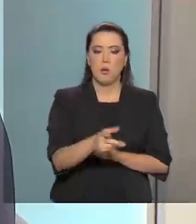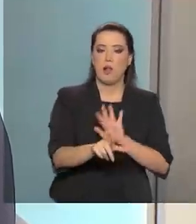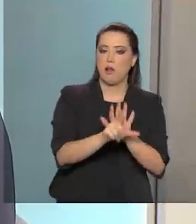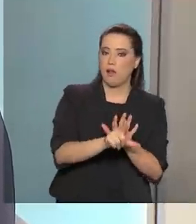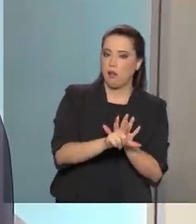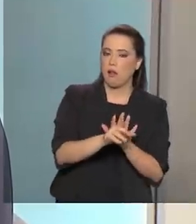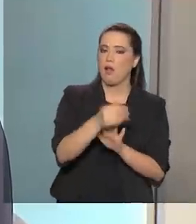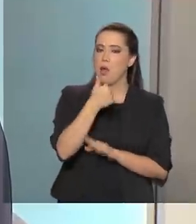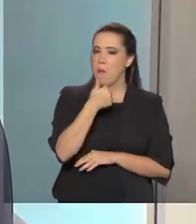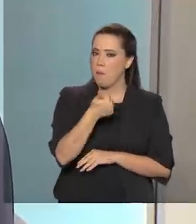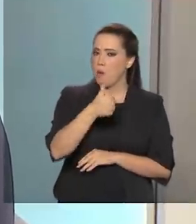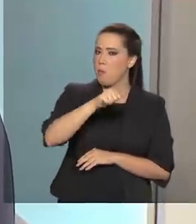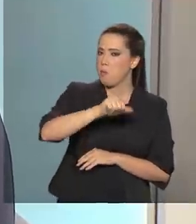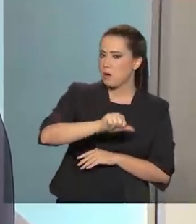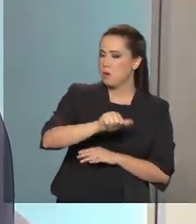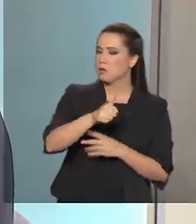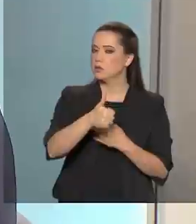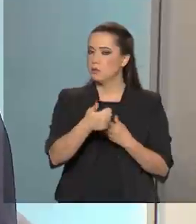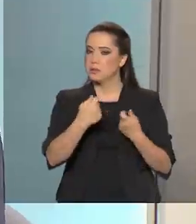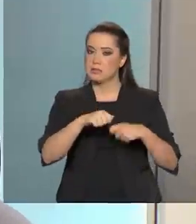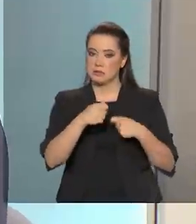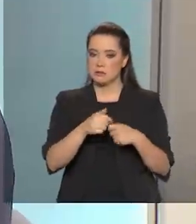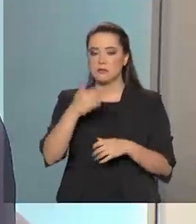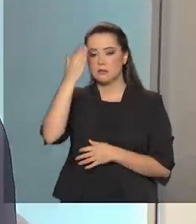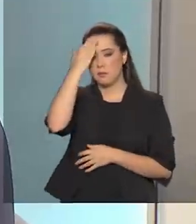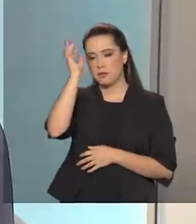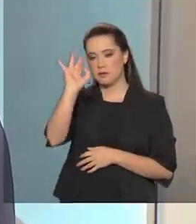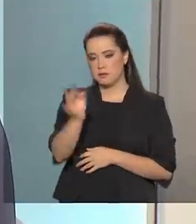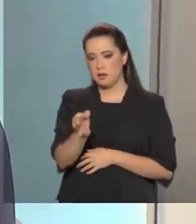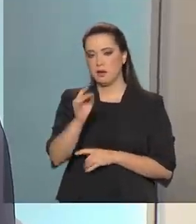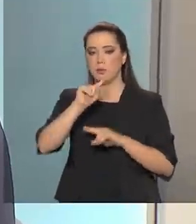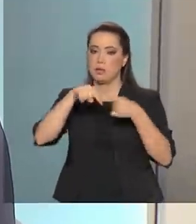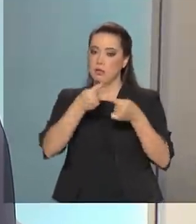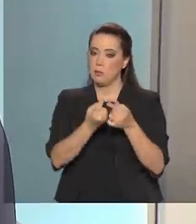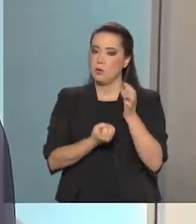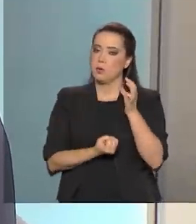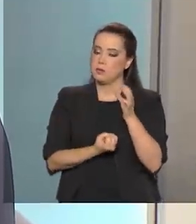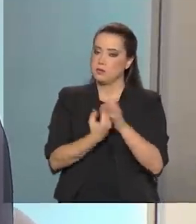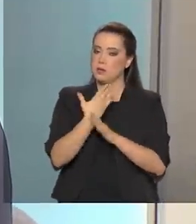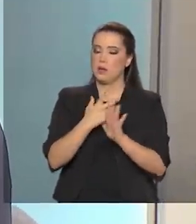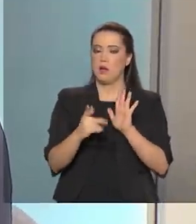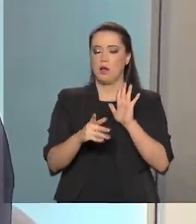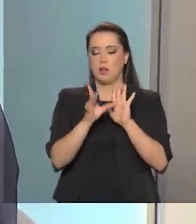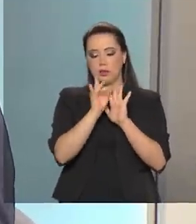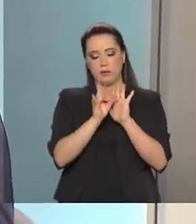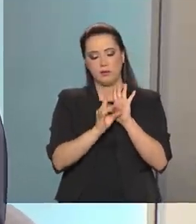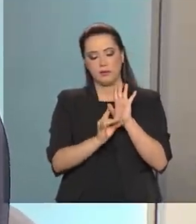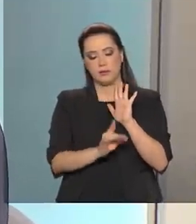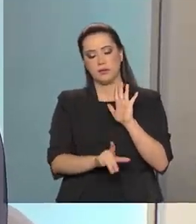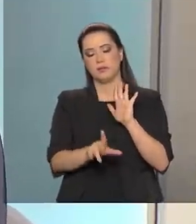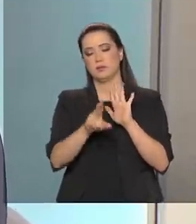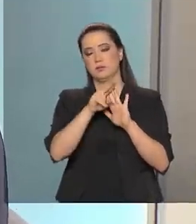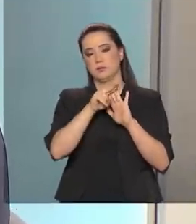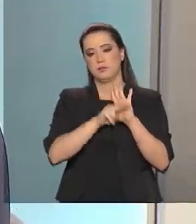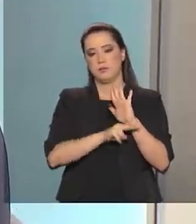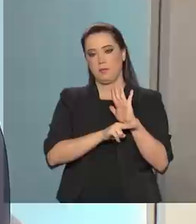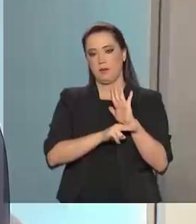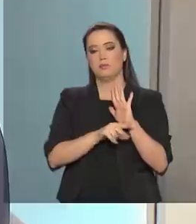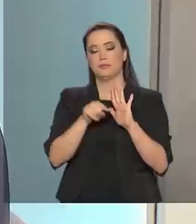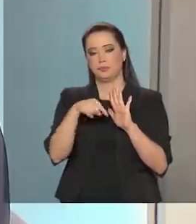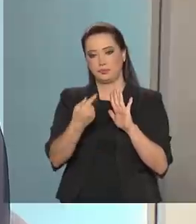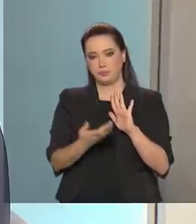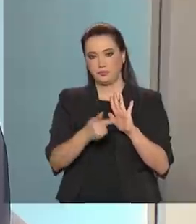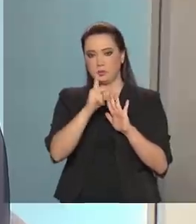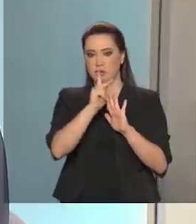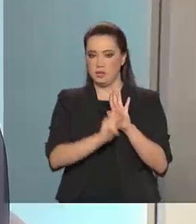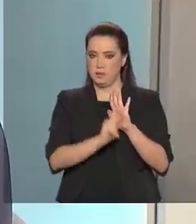receber várias informações para se chegar ao produto final, que seria uma